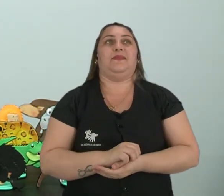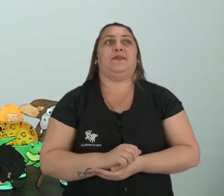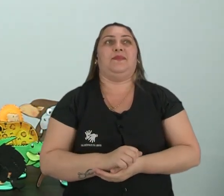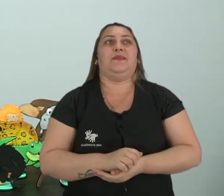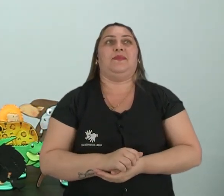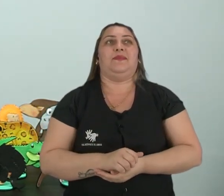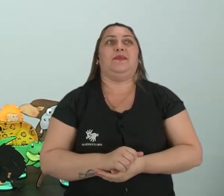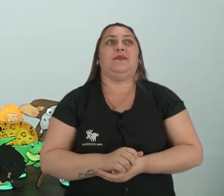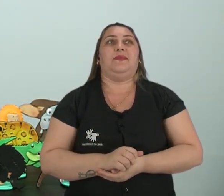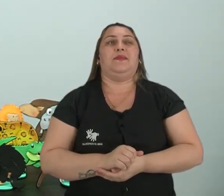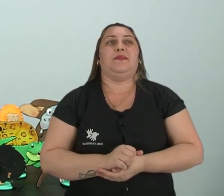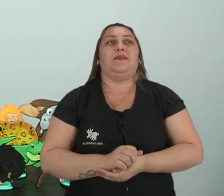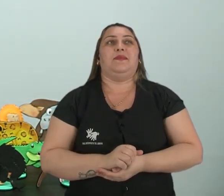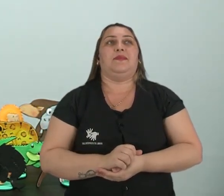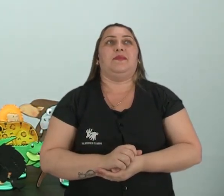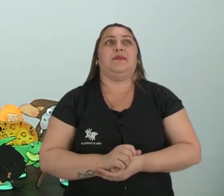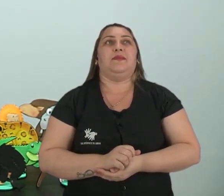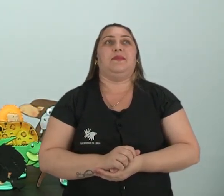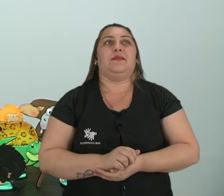Então...